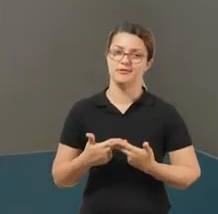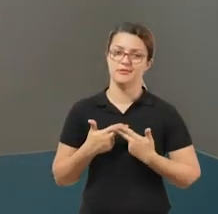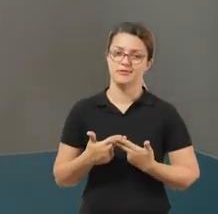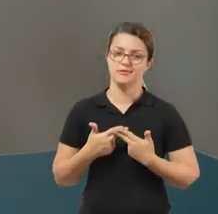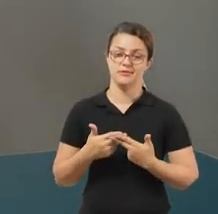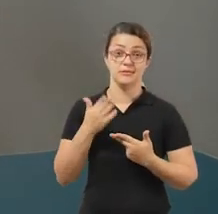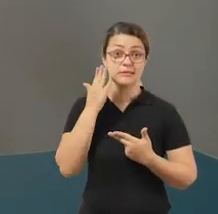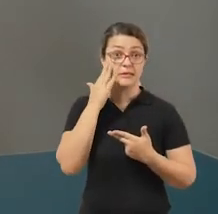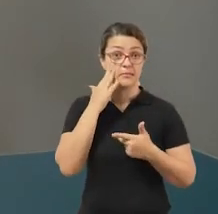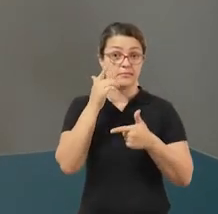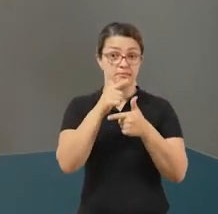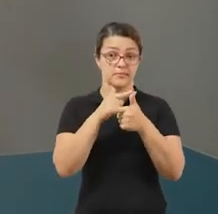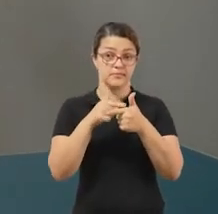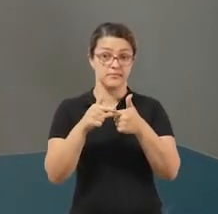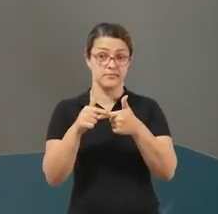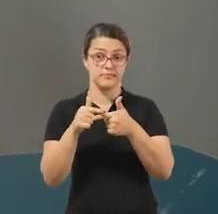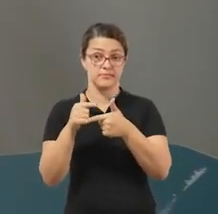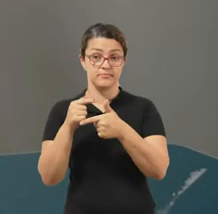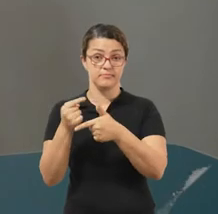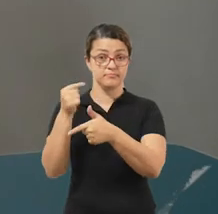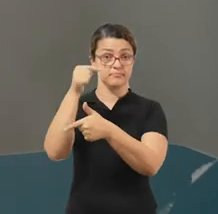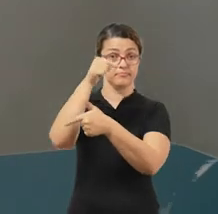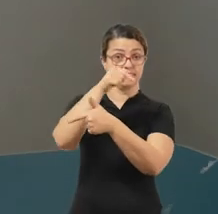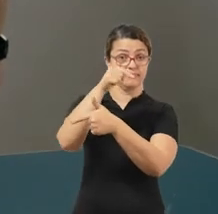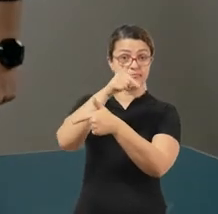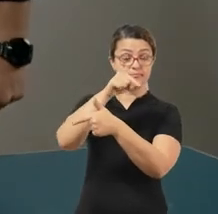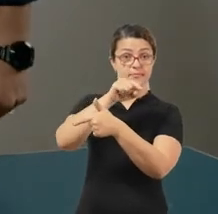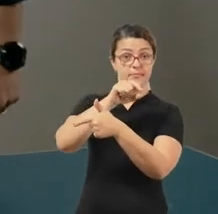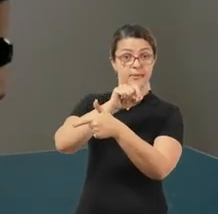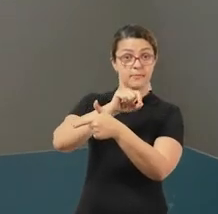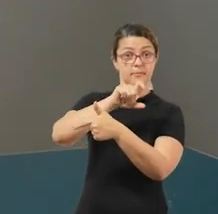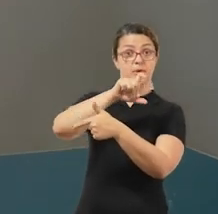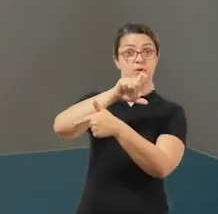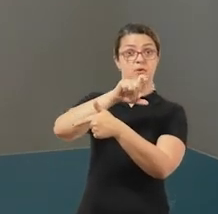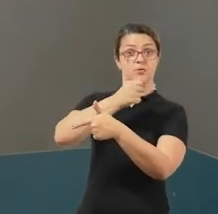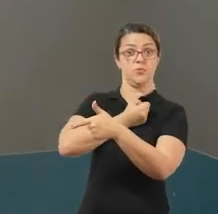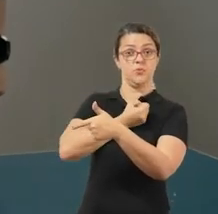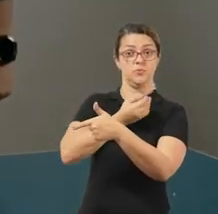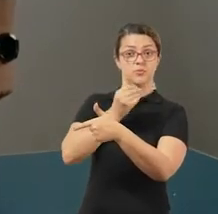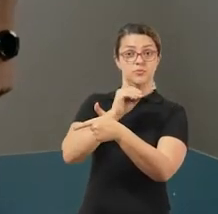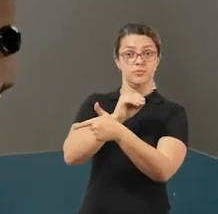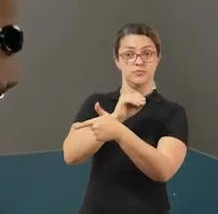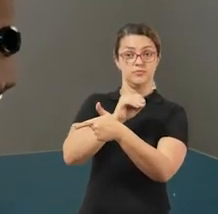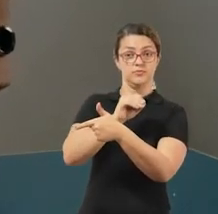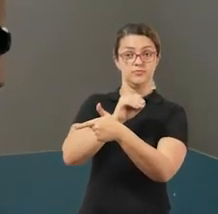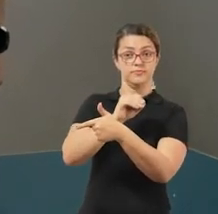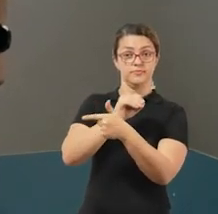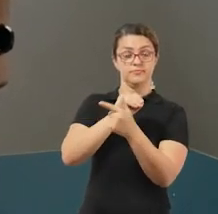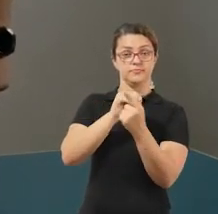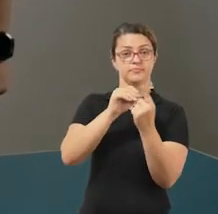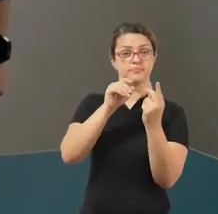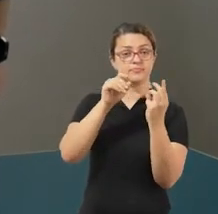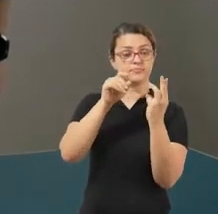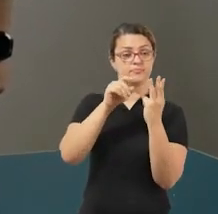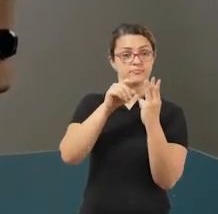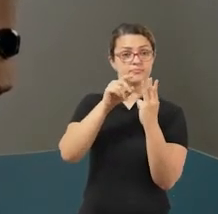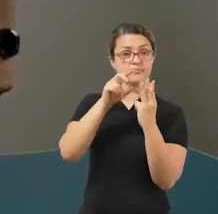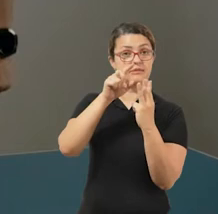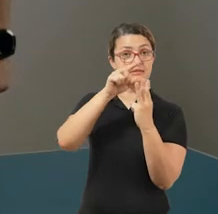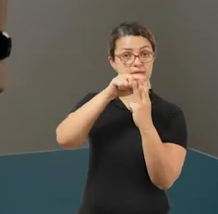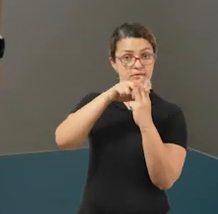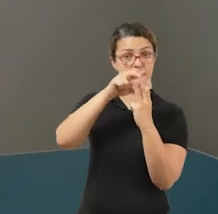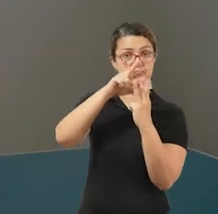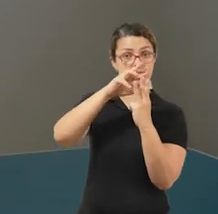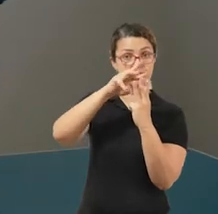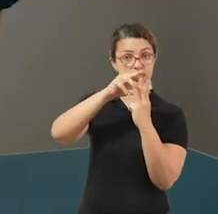a gente sempre começa da casa de maior número para menor número. Então nós começamos da centena, depois para dezena, depois para